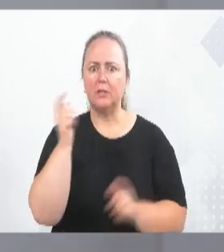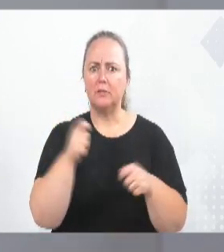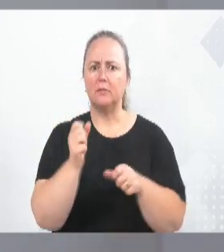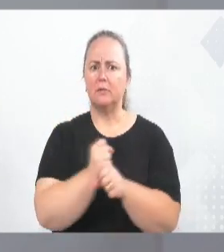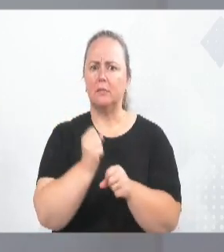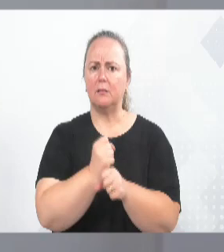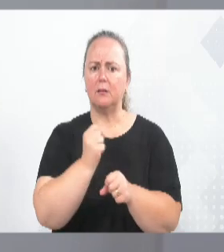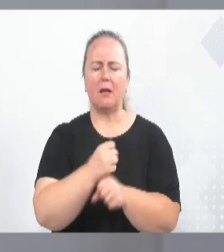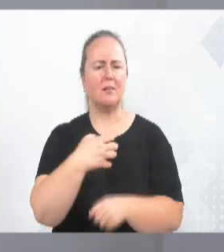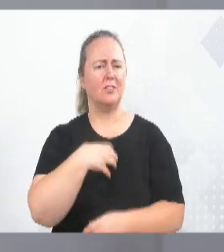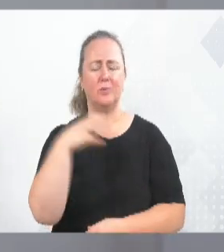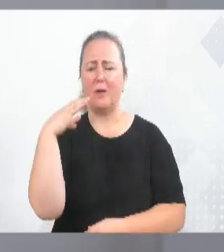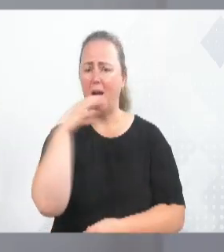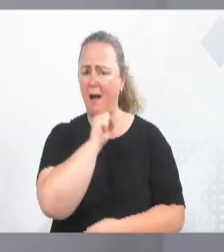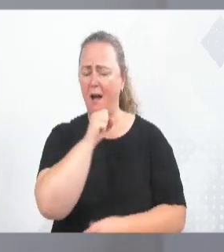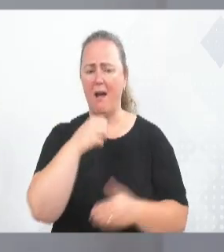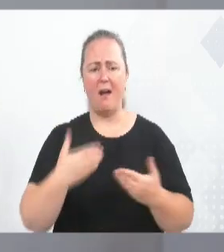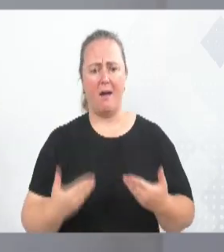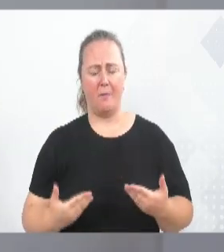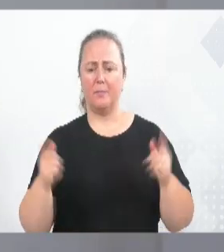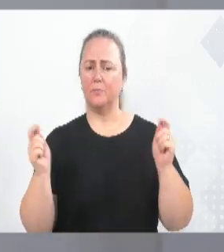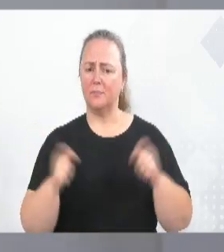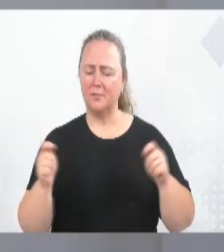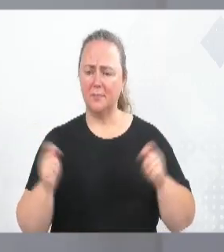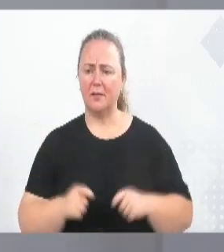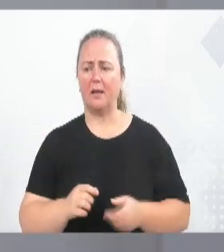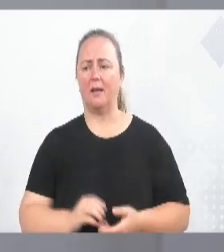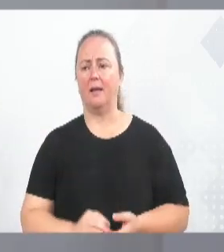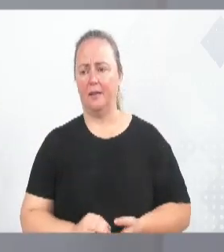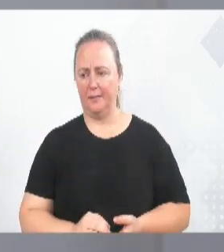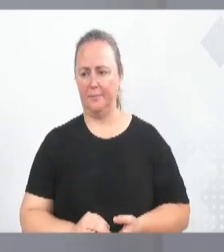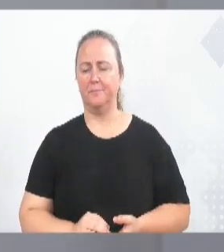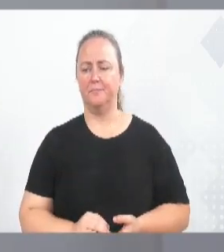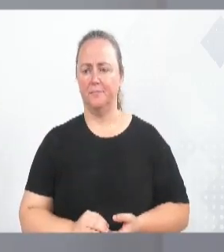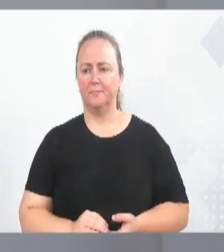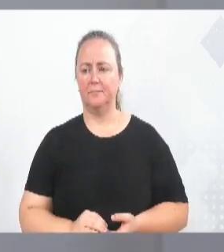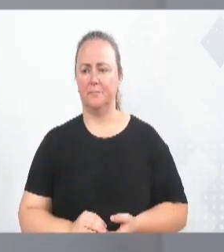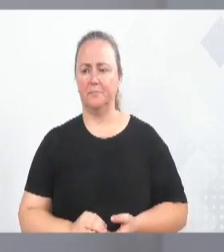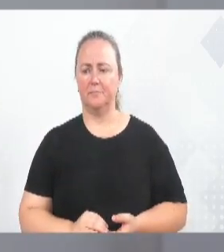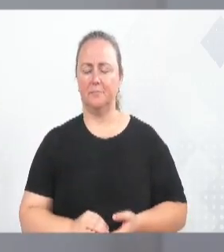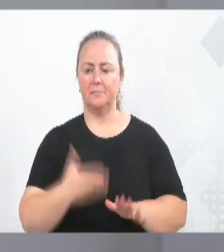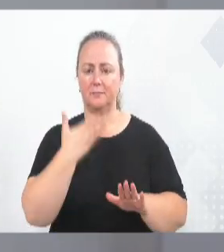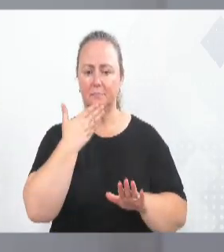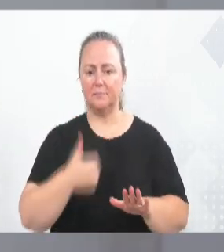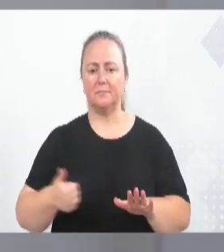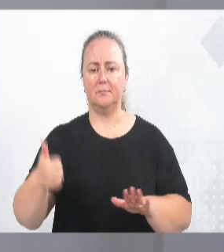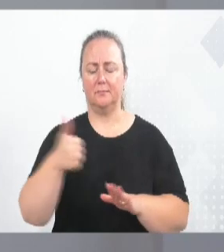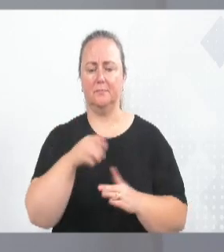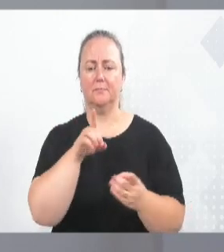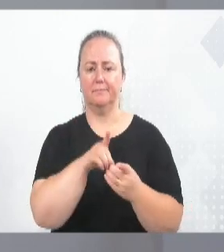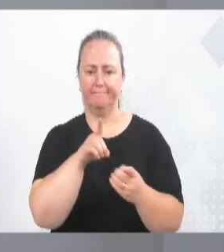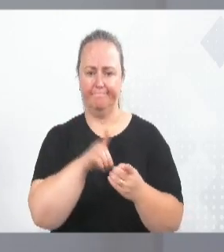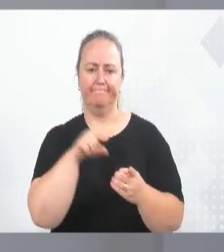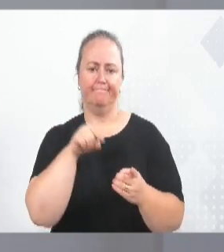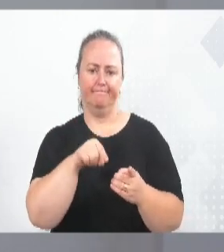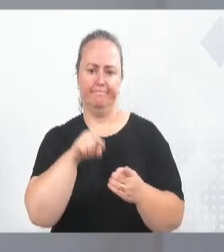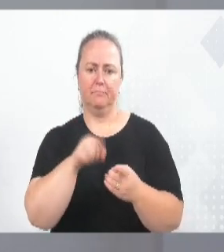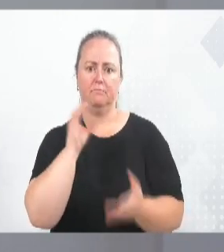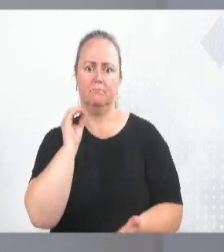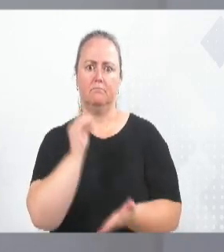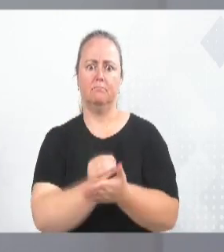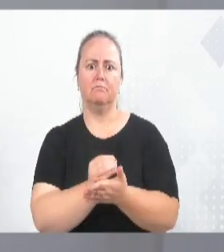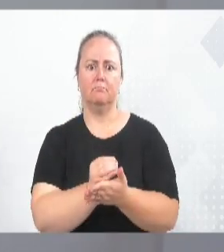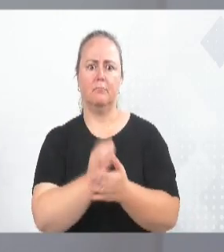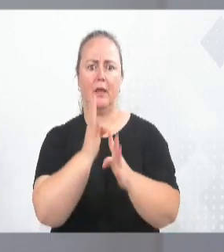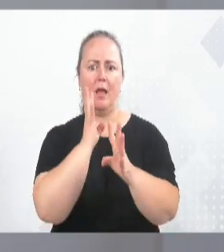é a forma mais fácil de nós conseguirmos, em determinadas regiões, ampliarmos o atendimento e zerarmos a fila